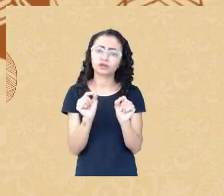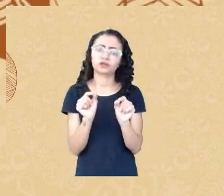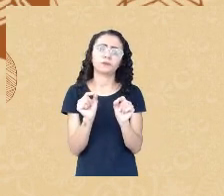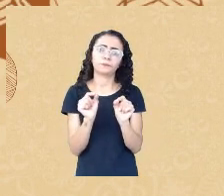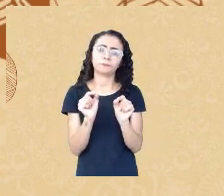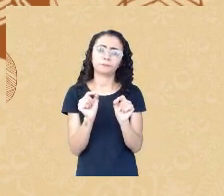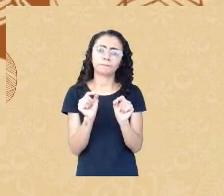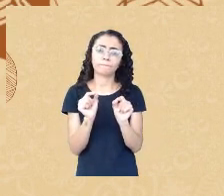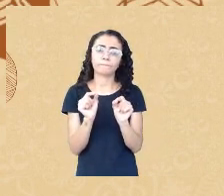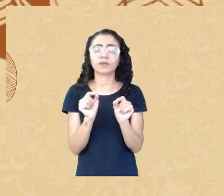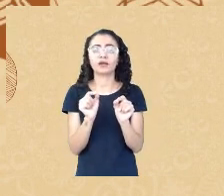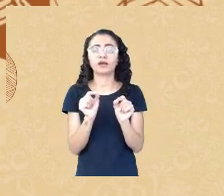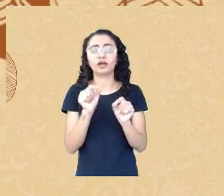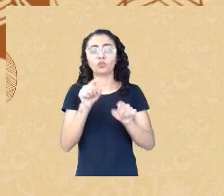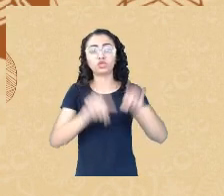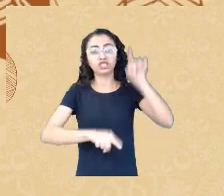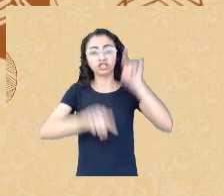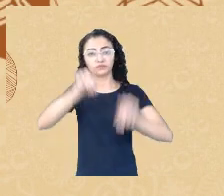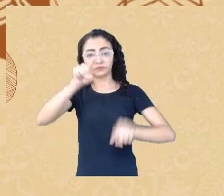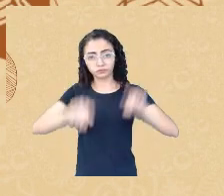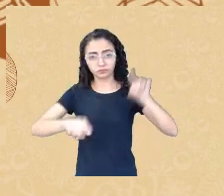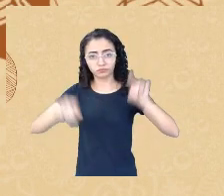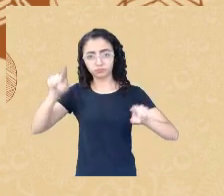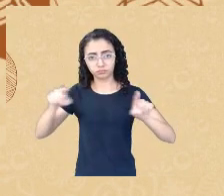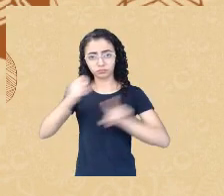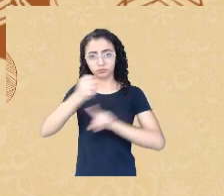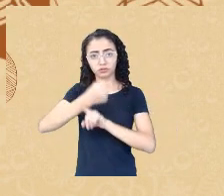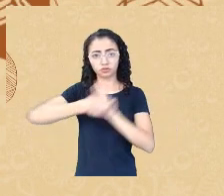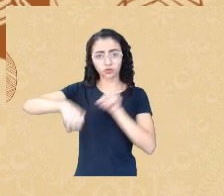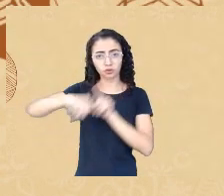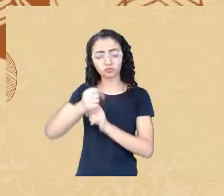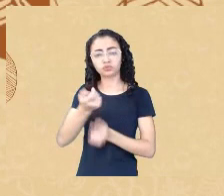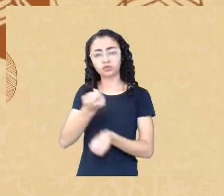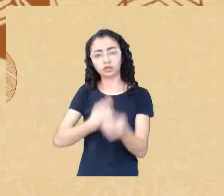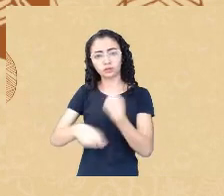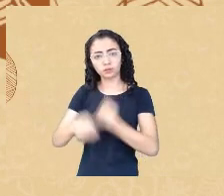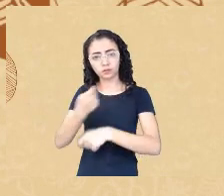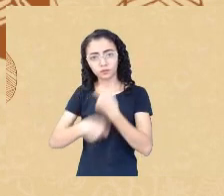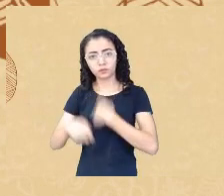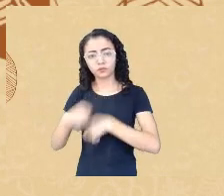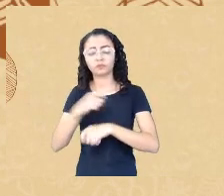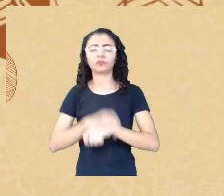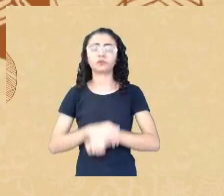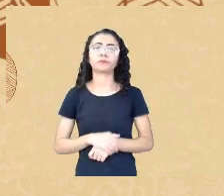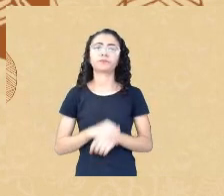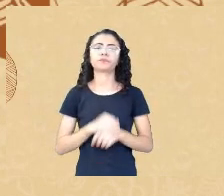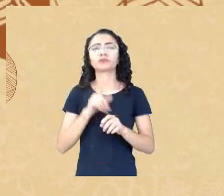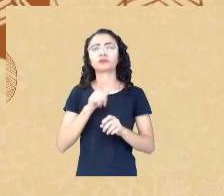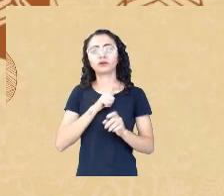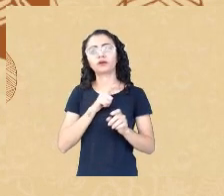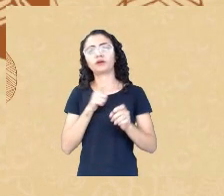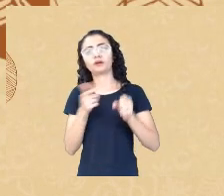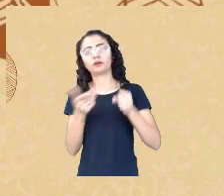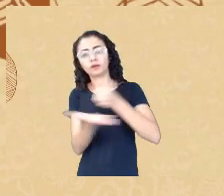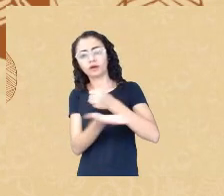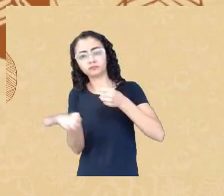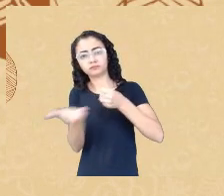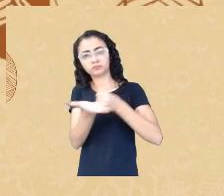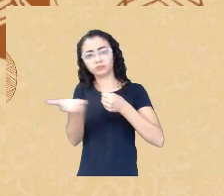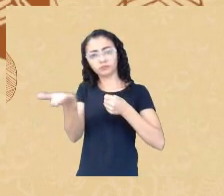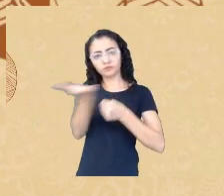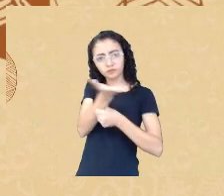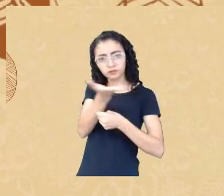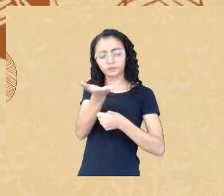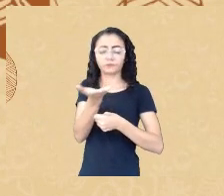socioeconômico então alto nível socioeconômico médio nível socioeconômico e baixo nível socioeconômico e aqui nós temos